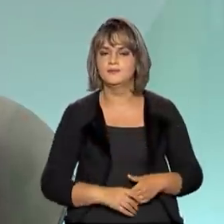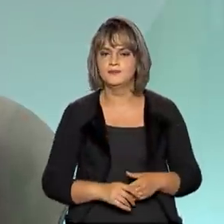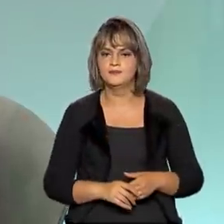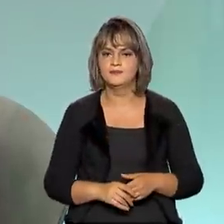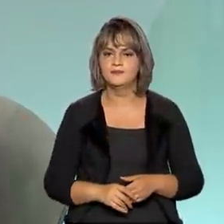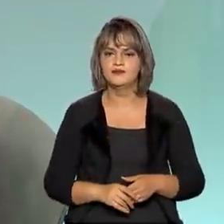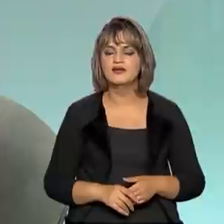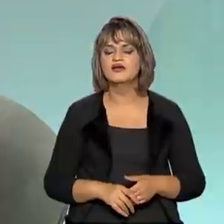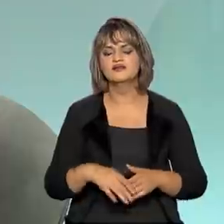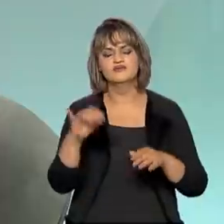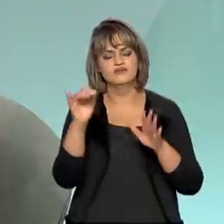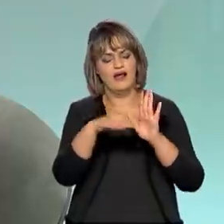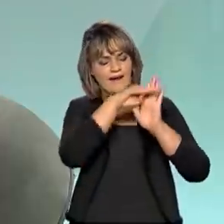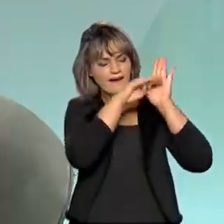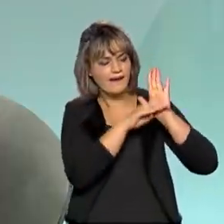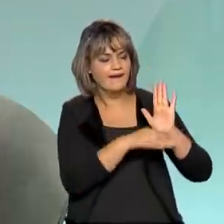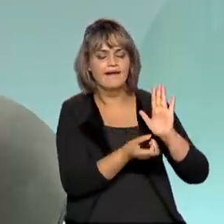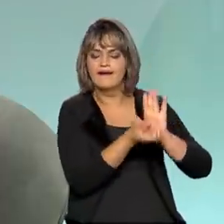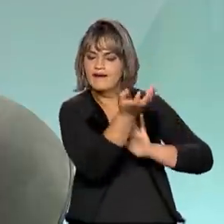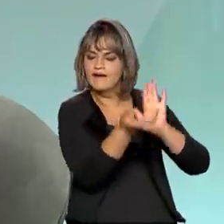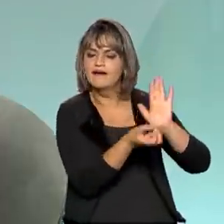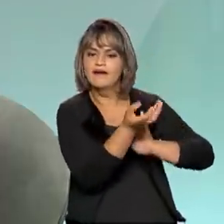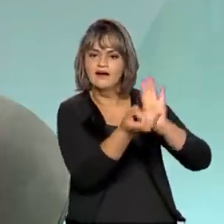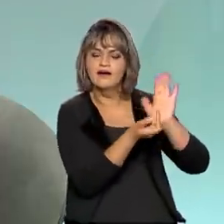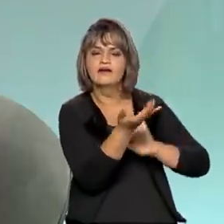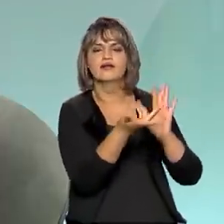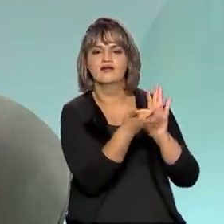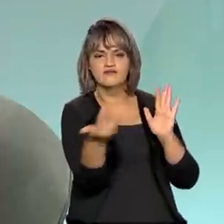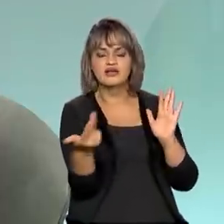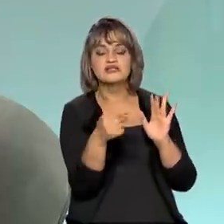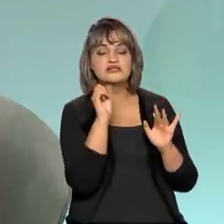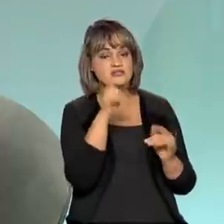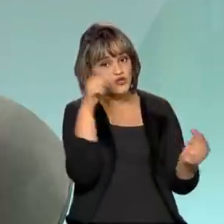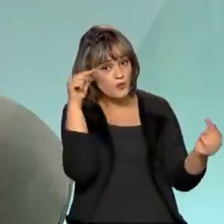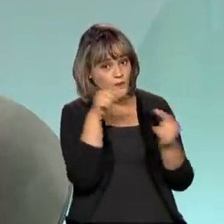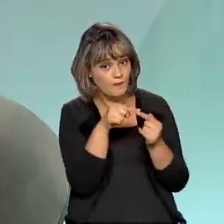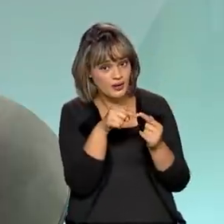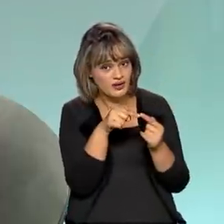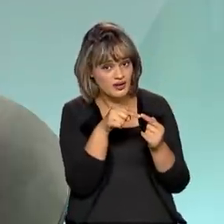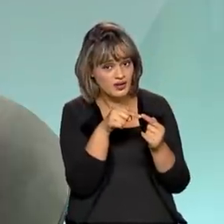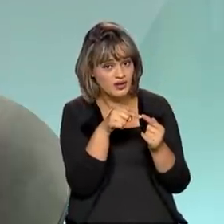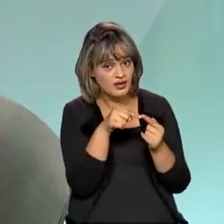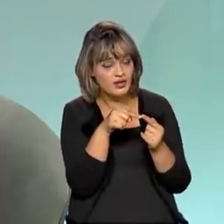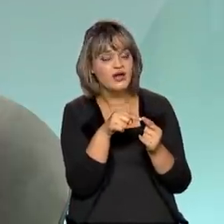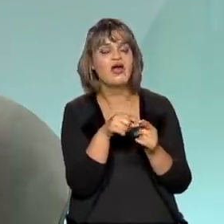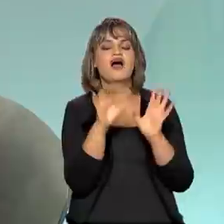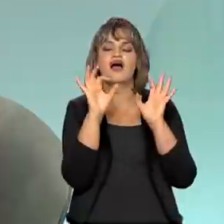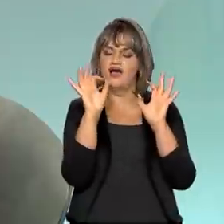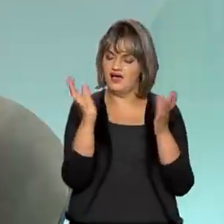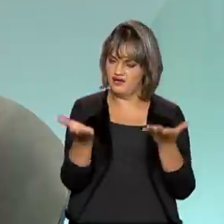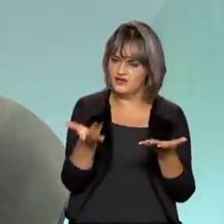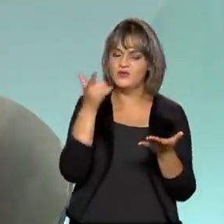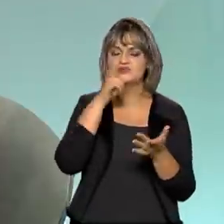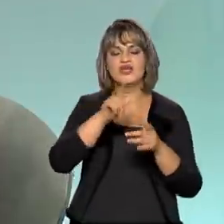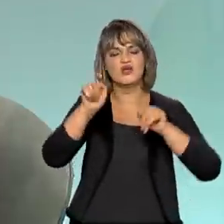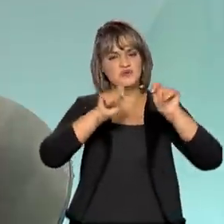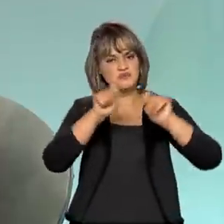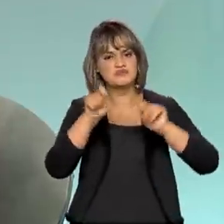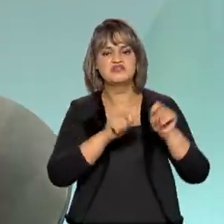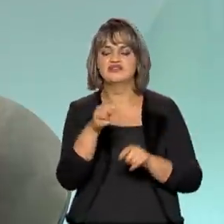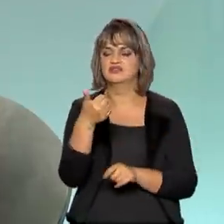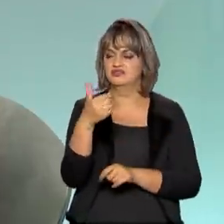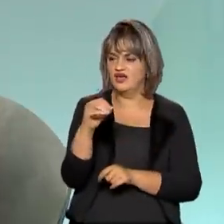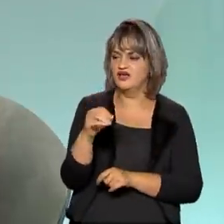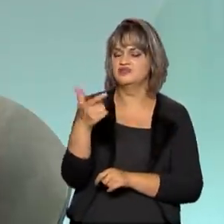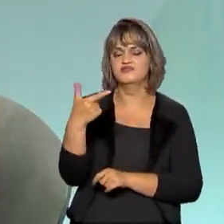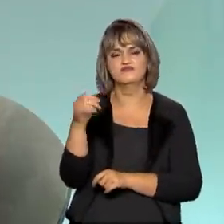esse conjunto de diretrizes, ele, se corretamente aplicado, ele deve levar a essa redução entre 10% 20